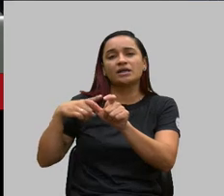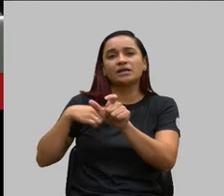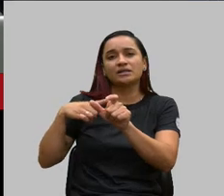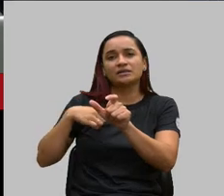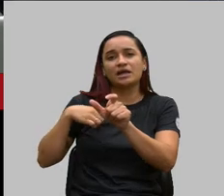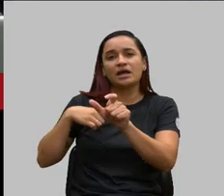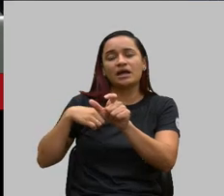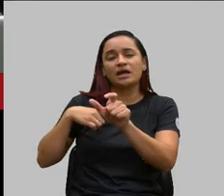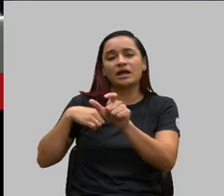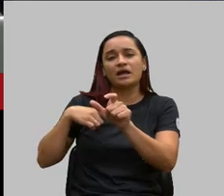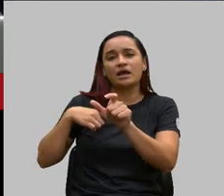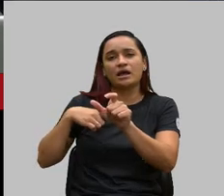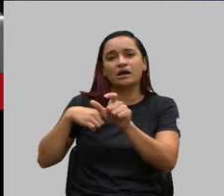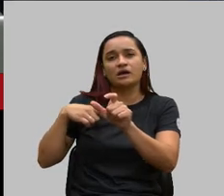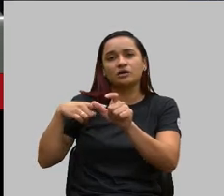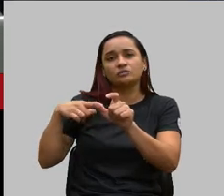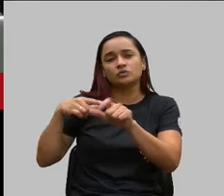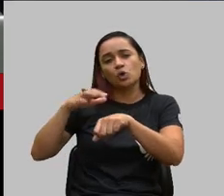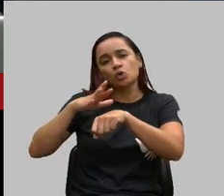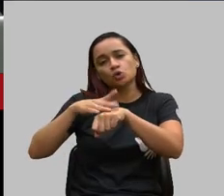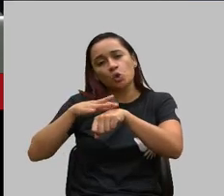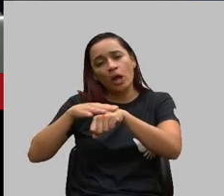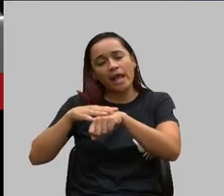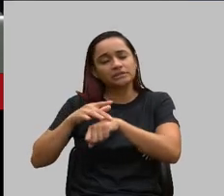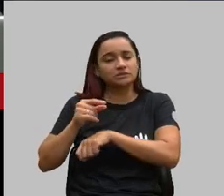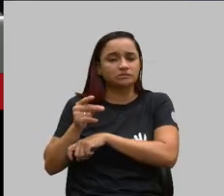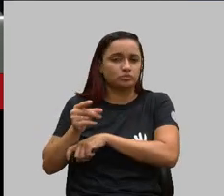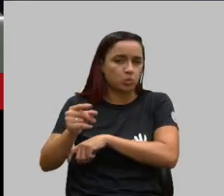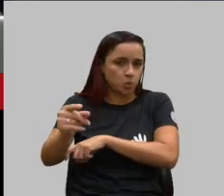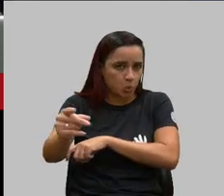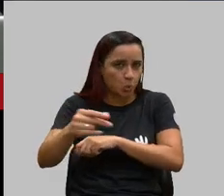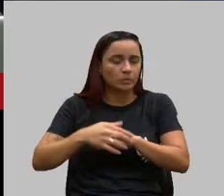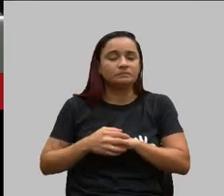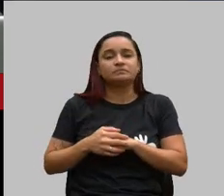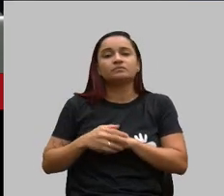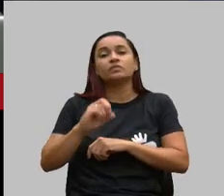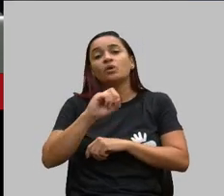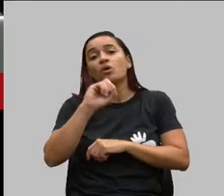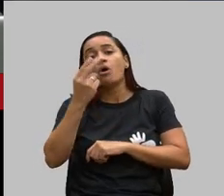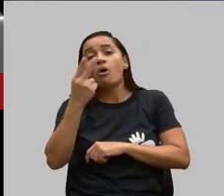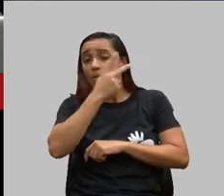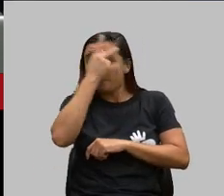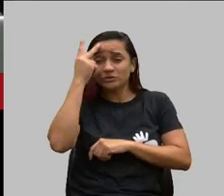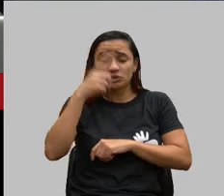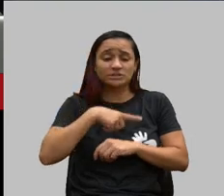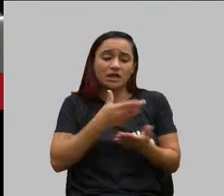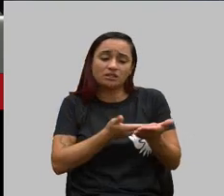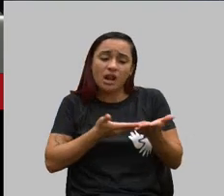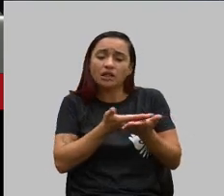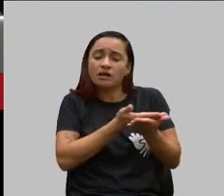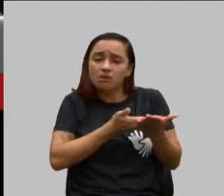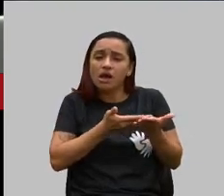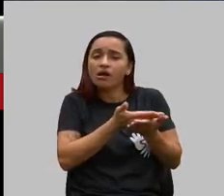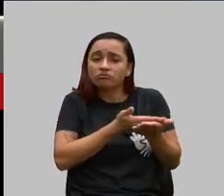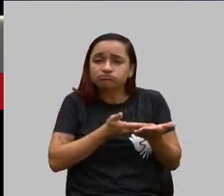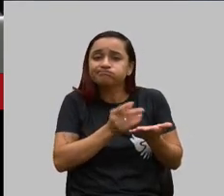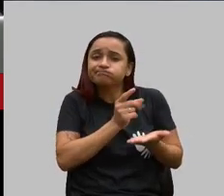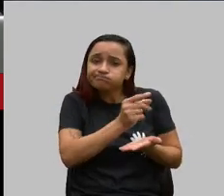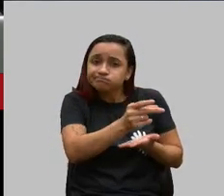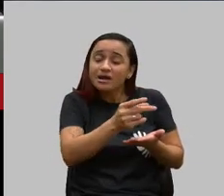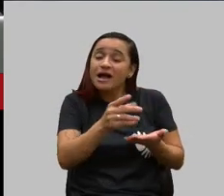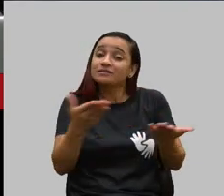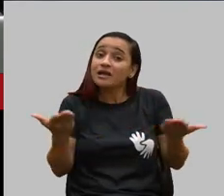de longa permanência, e pessoas que estão fazendo tratamento, e que nós estamos verificando,